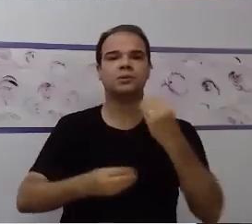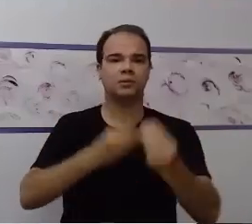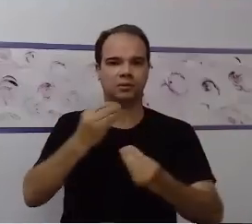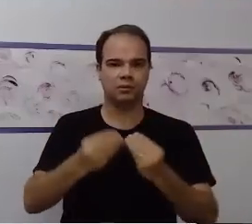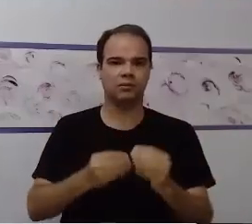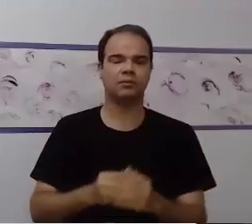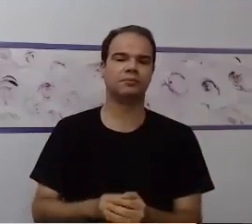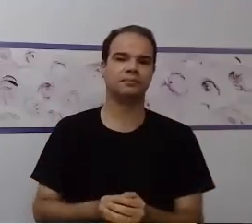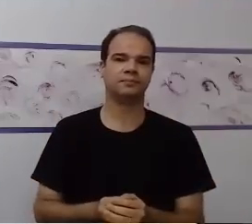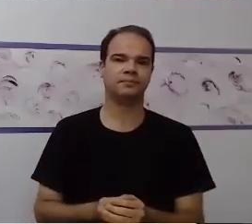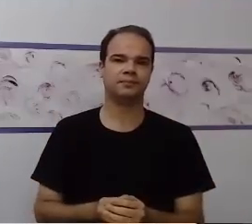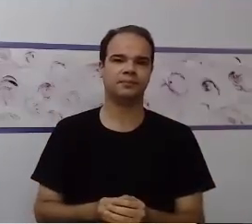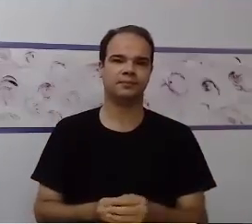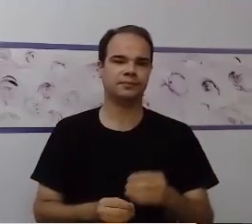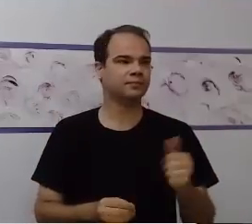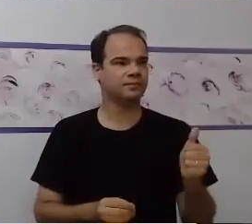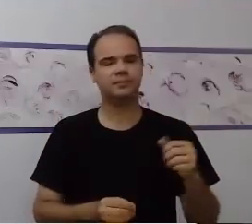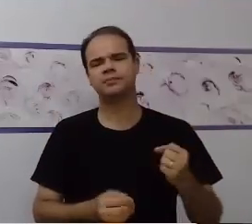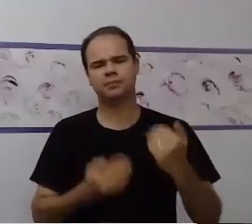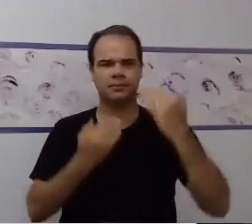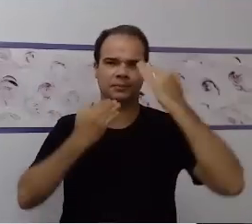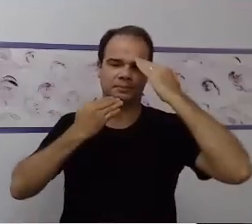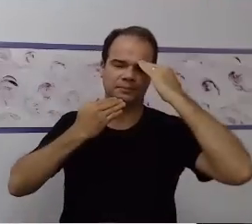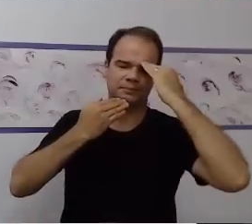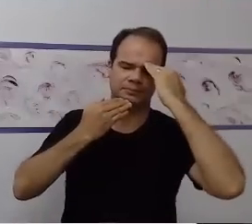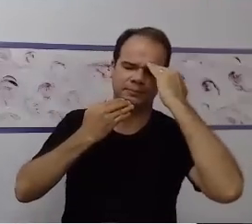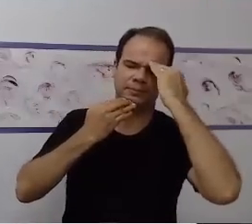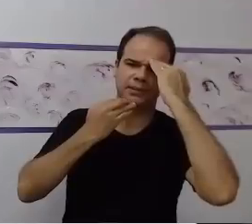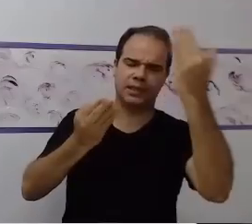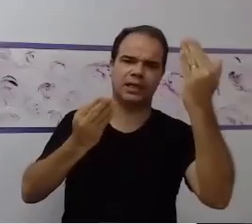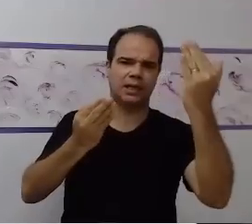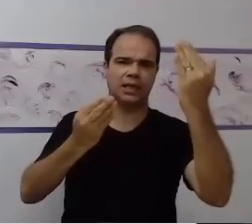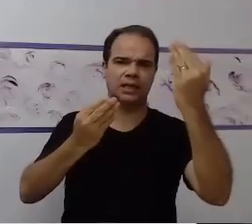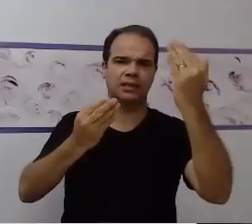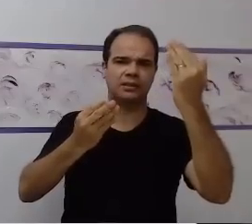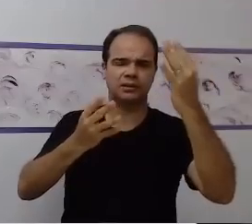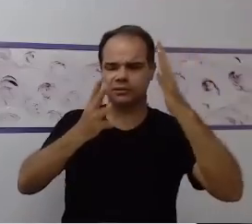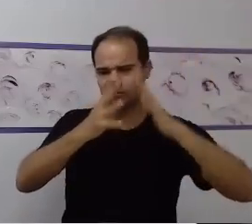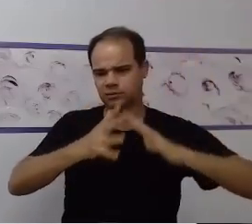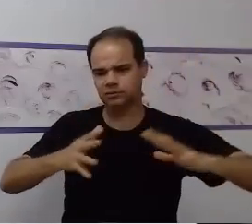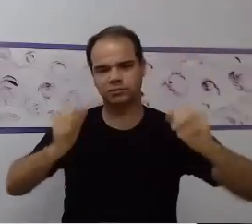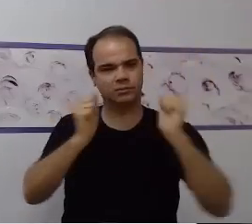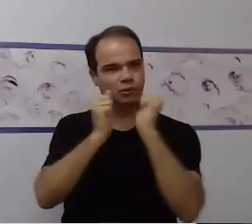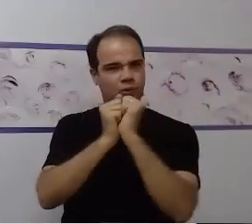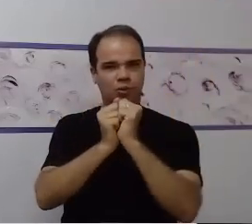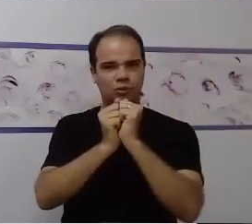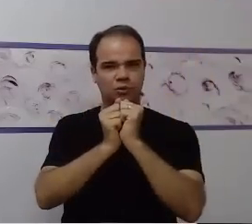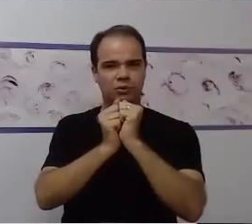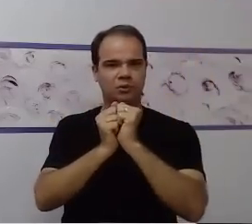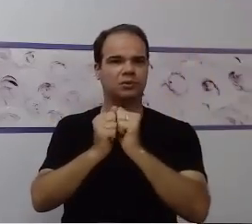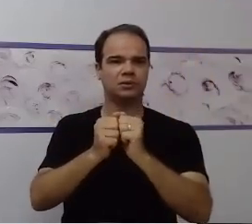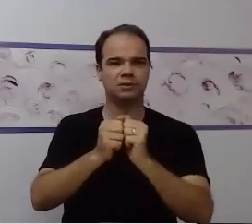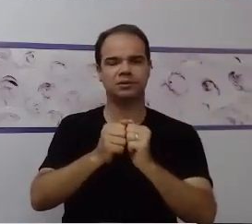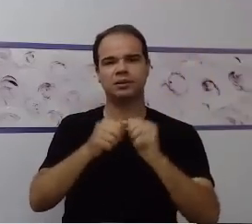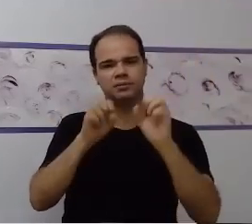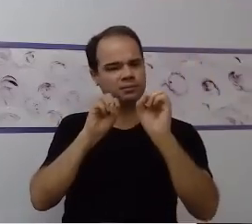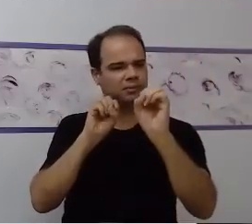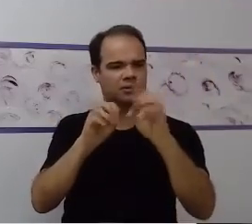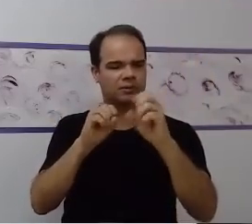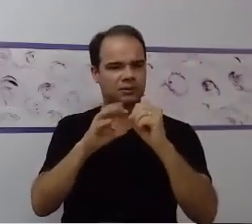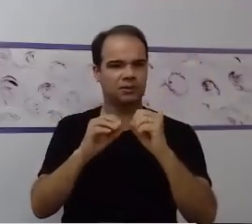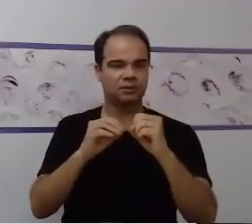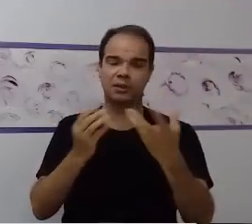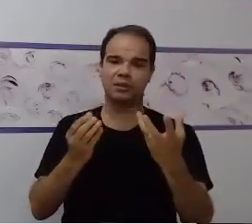Agradeço a oportunidade de partilhar um pouquinho do conhecimento que a gente tem, até porque